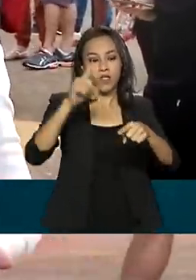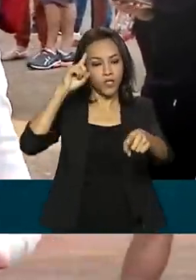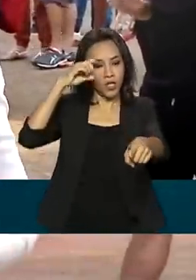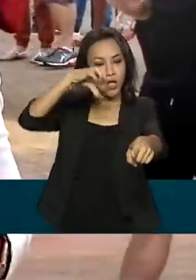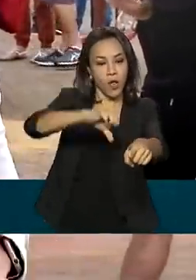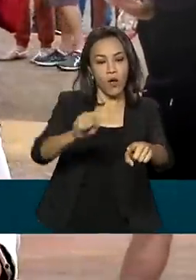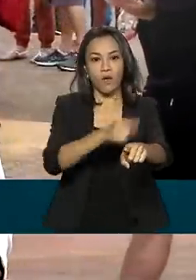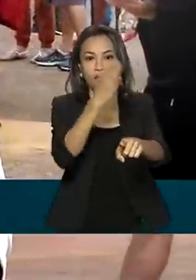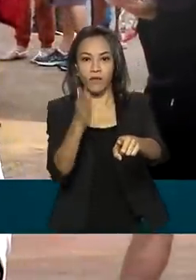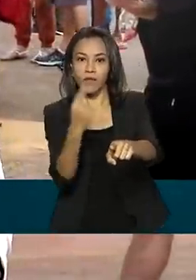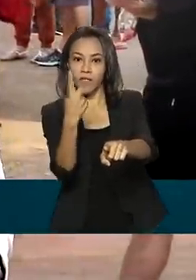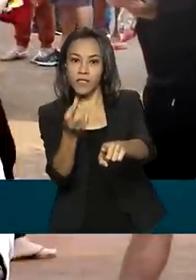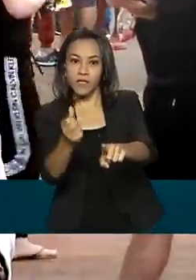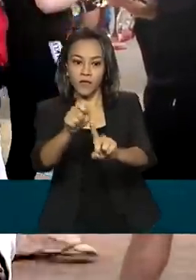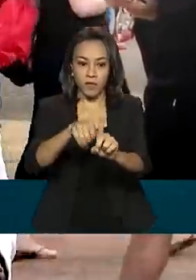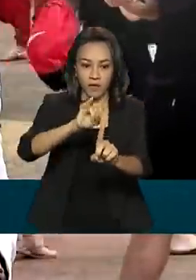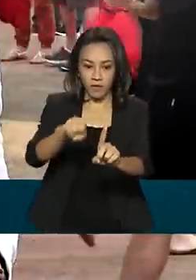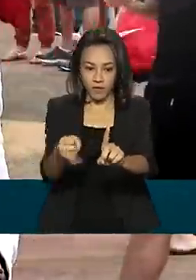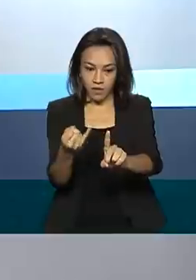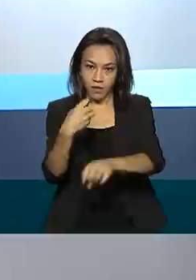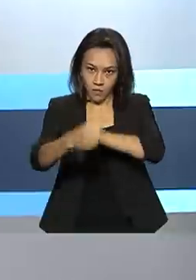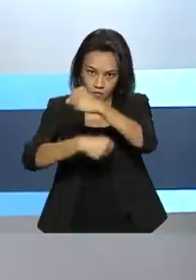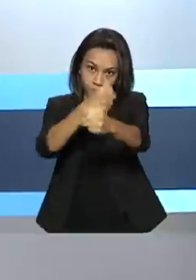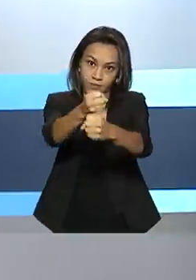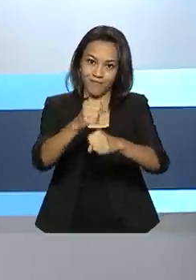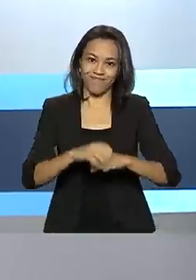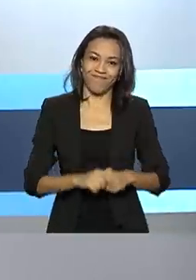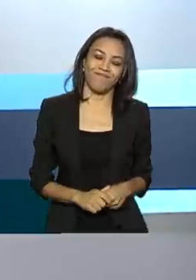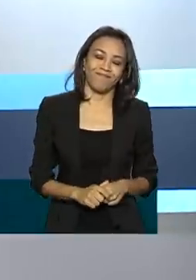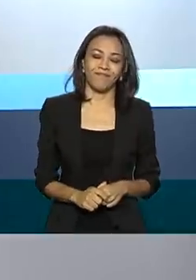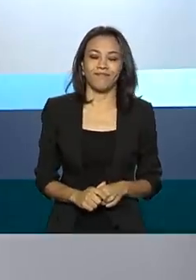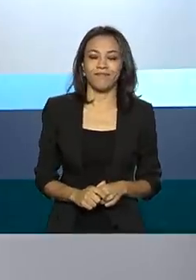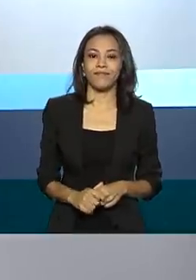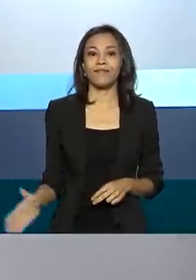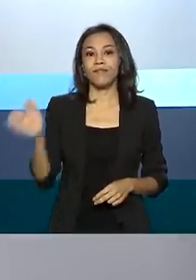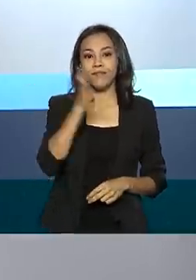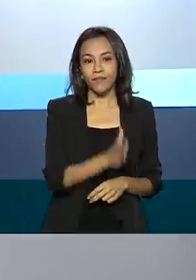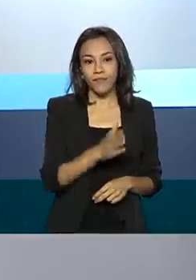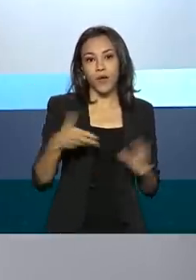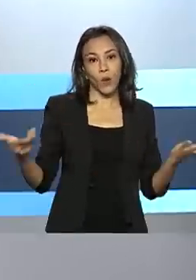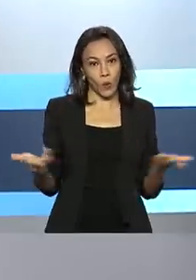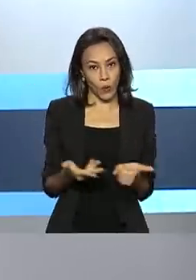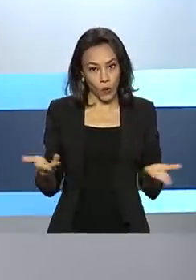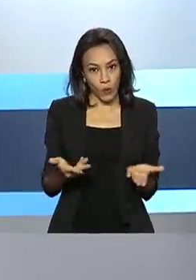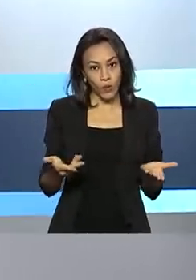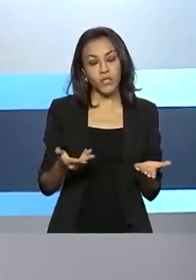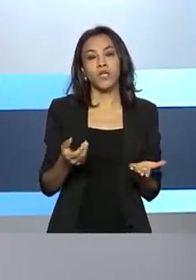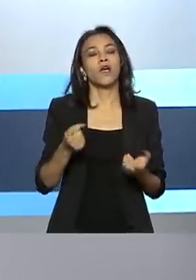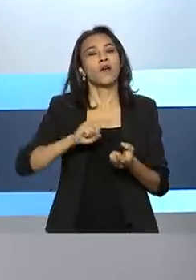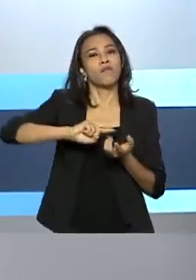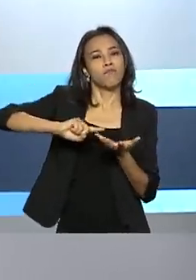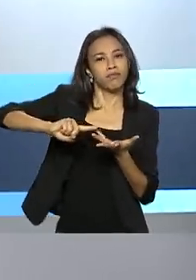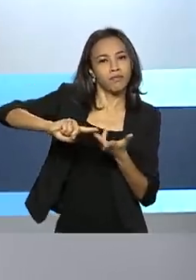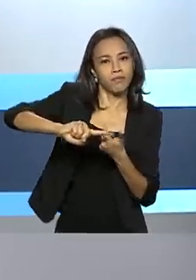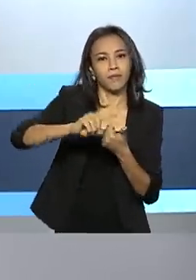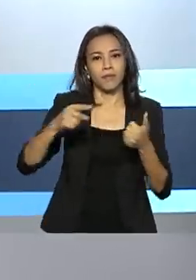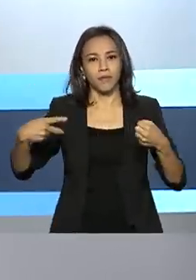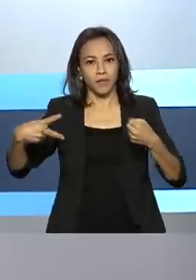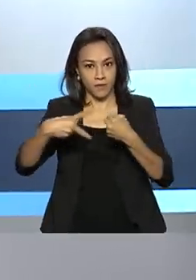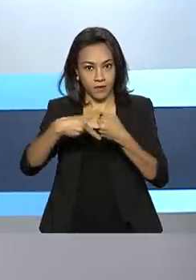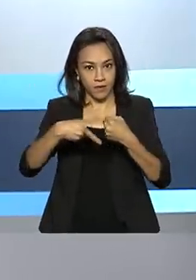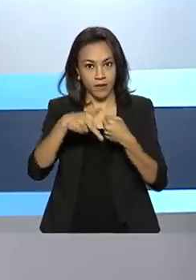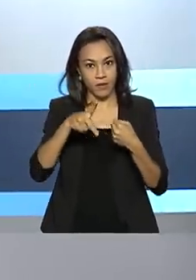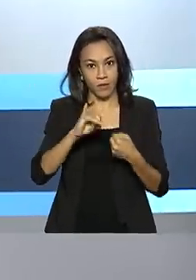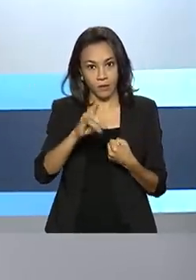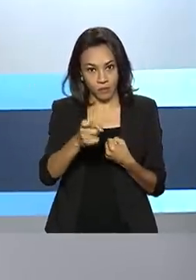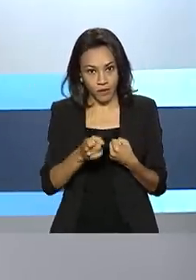e 16 de janeiro de 2022. E hoje, novos serviços do PIX entram em funcionamento no país.